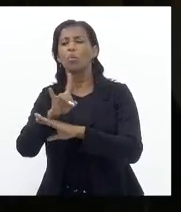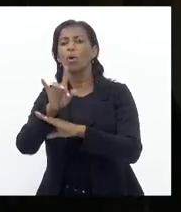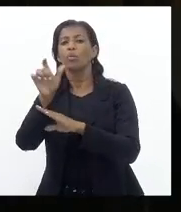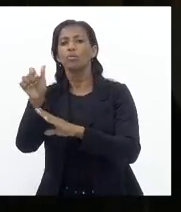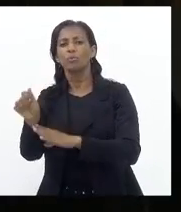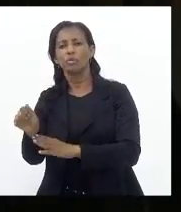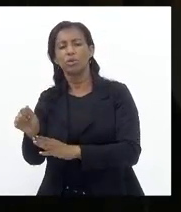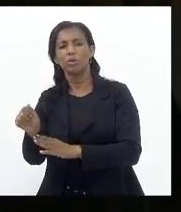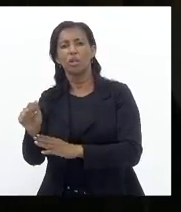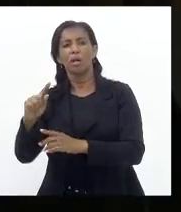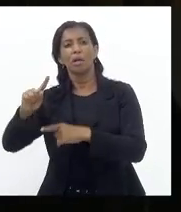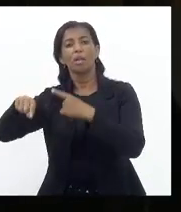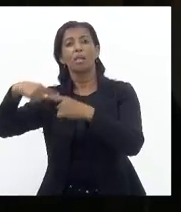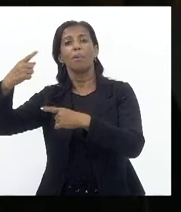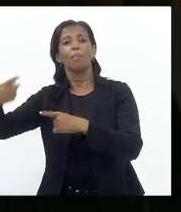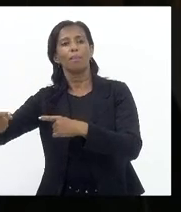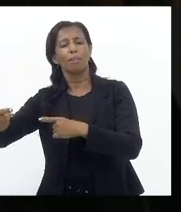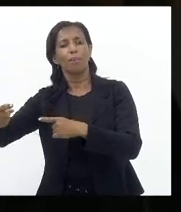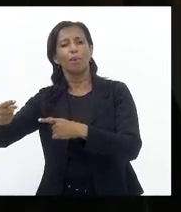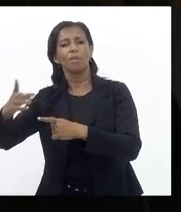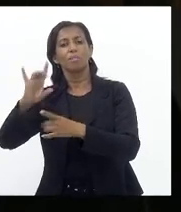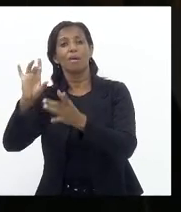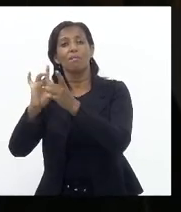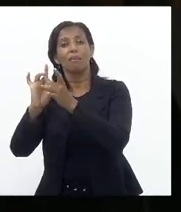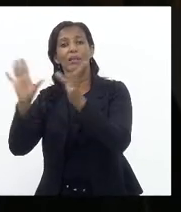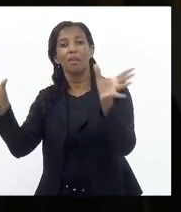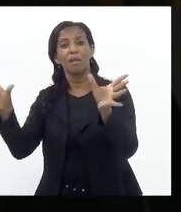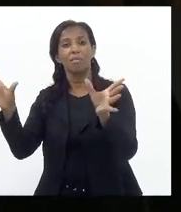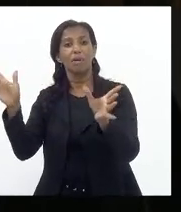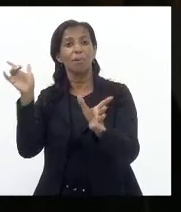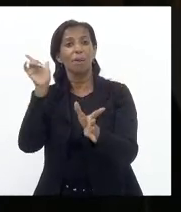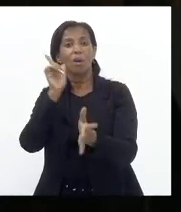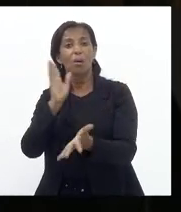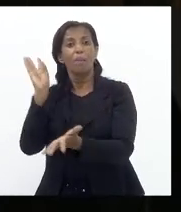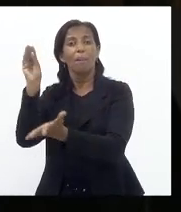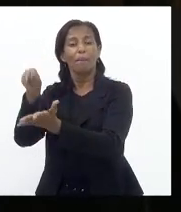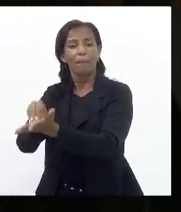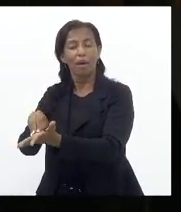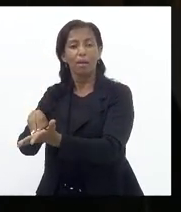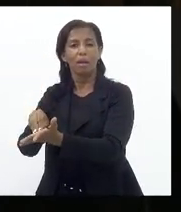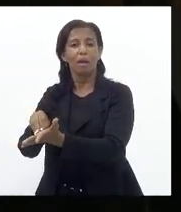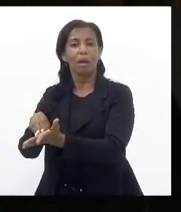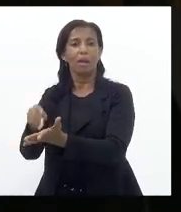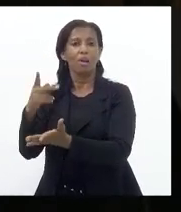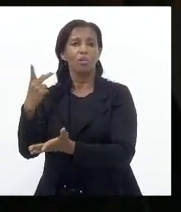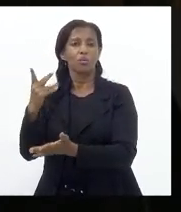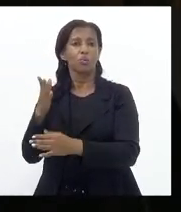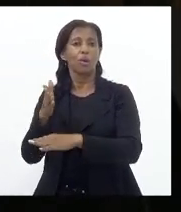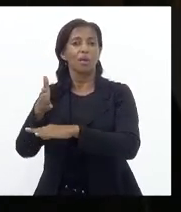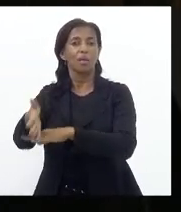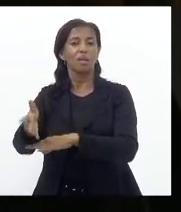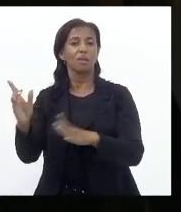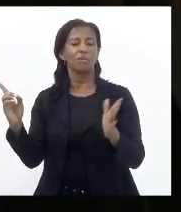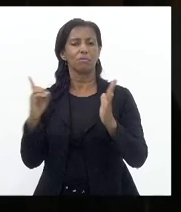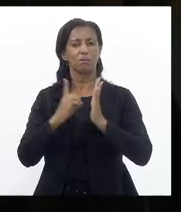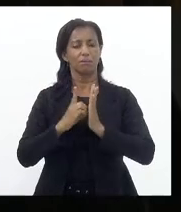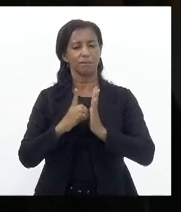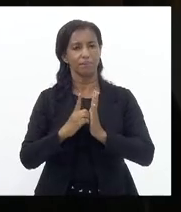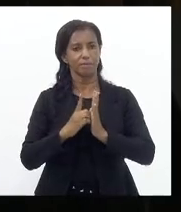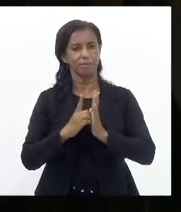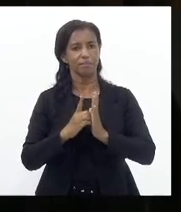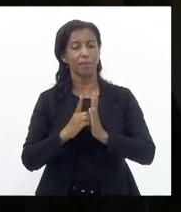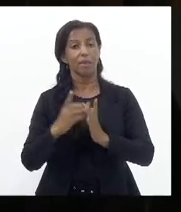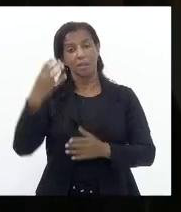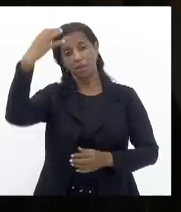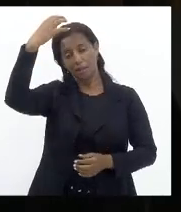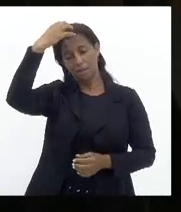Da próxima data Disponível Que ela poderia Então estar Marcando O seu atendimento No posto Do Detran Em